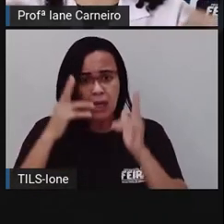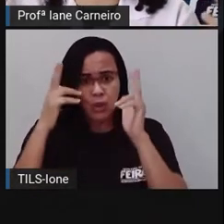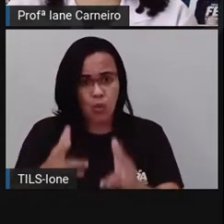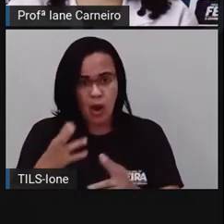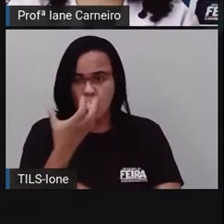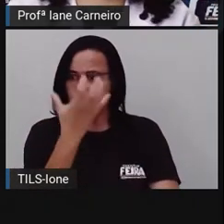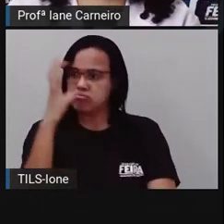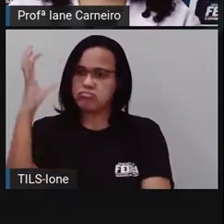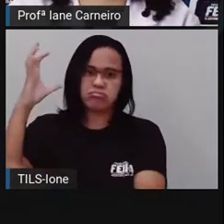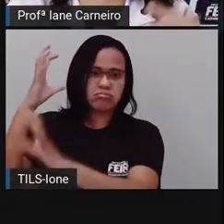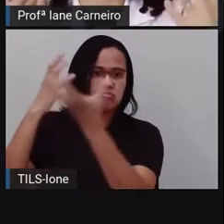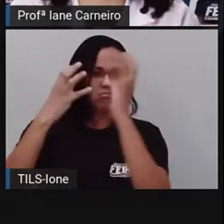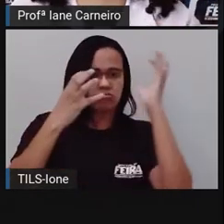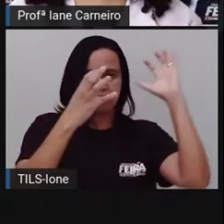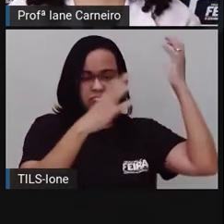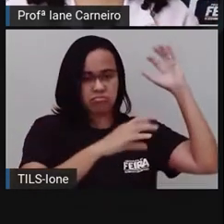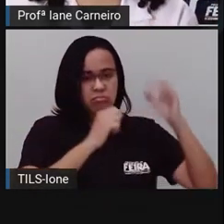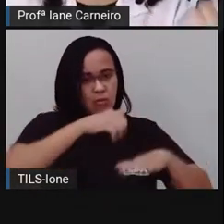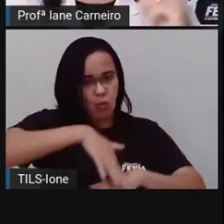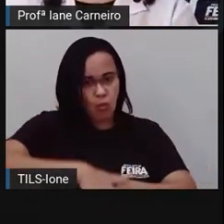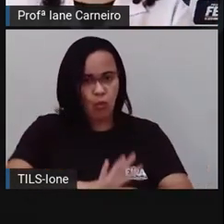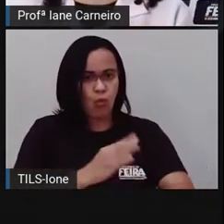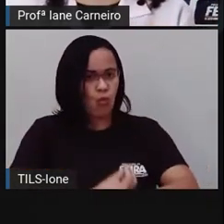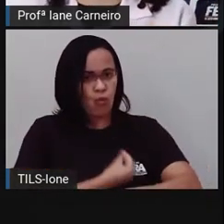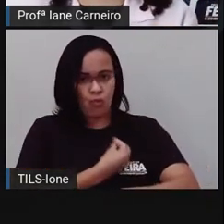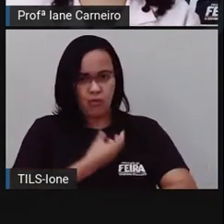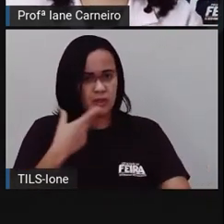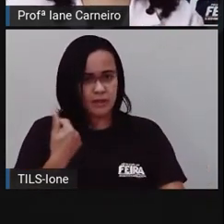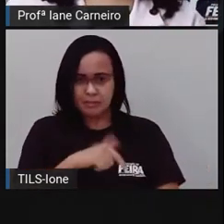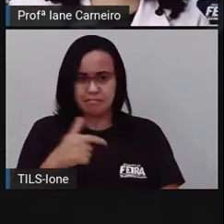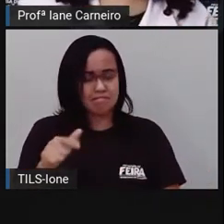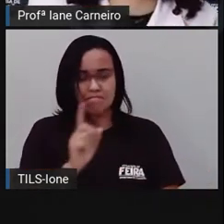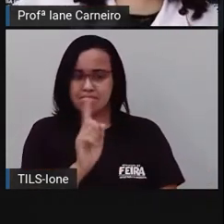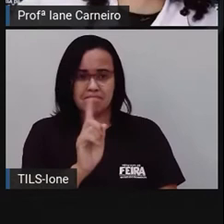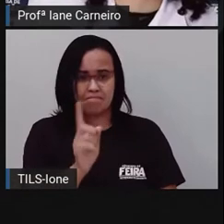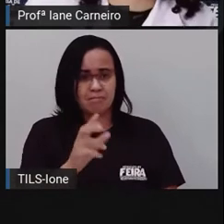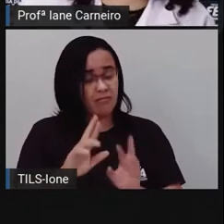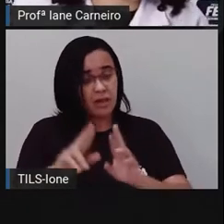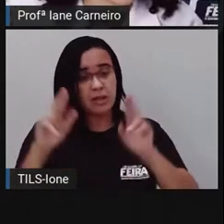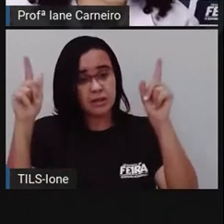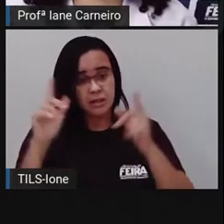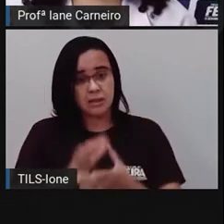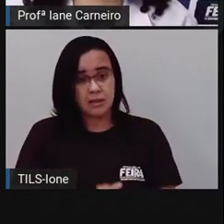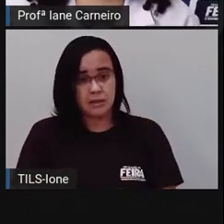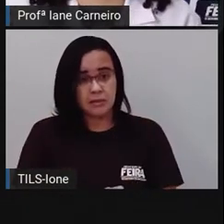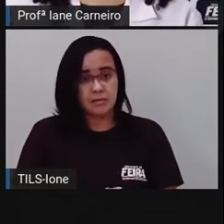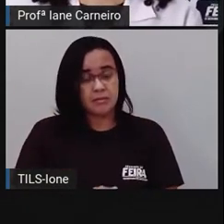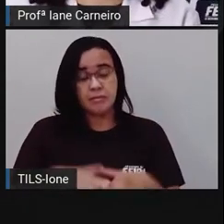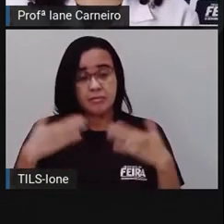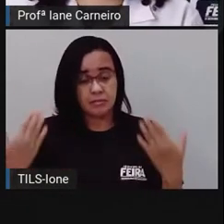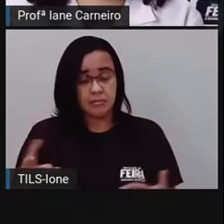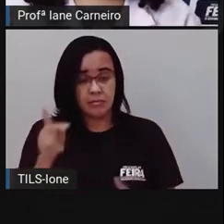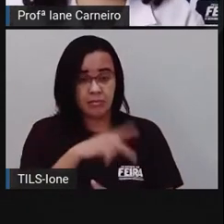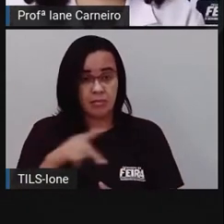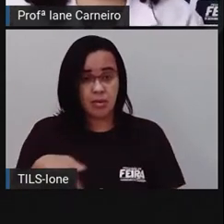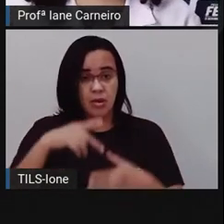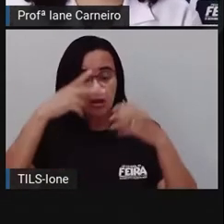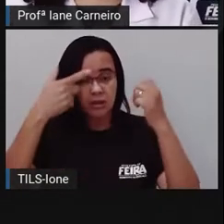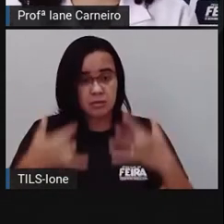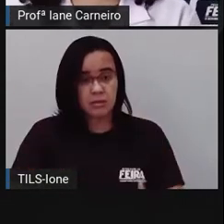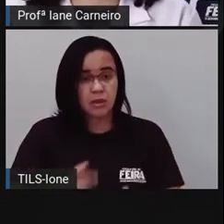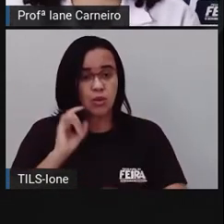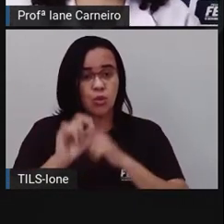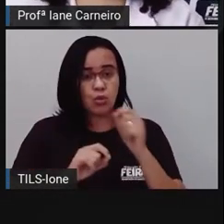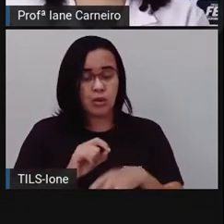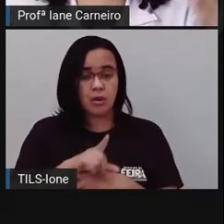o ideal é que eles vivam na natureza. Então, quando a Pró falou com vocês do papagaio, né? Porque o papagaio